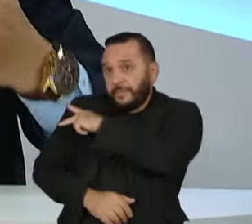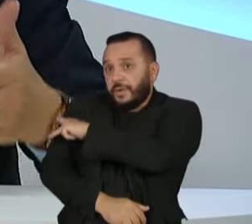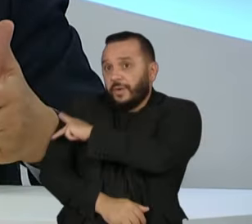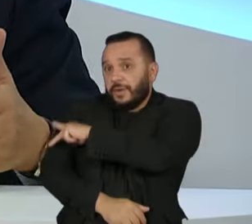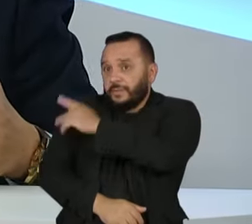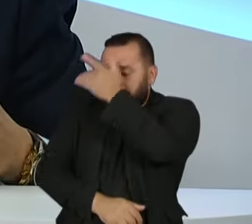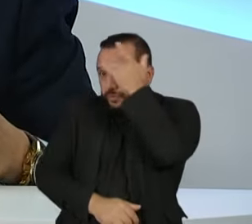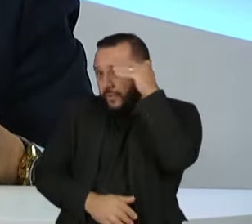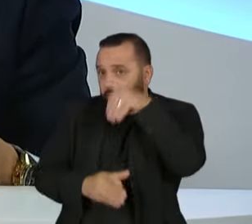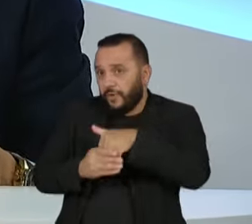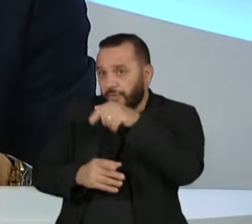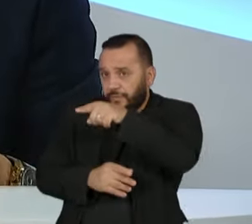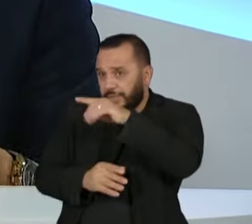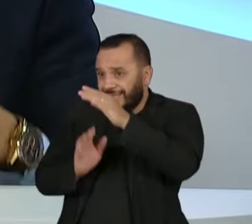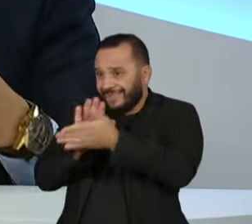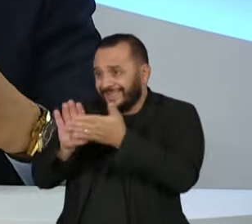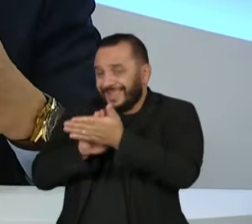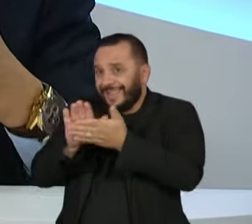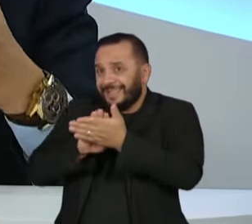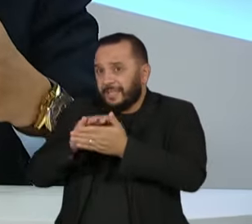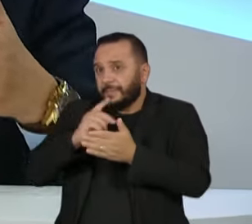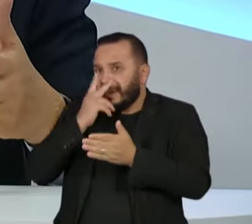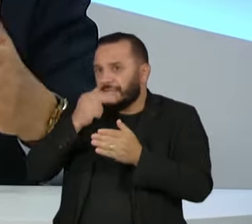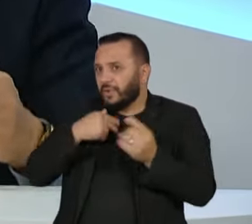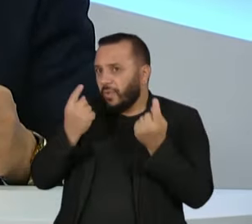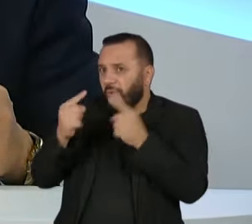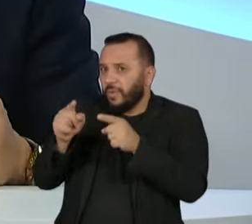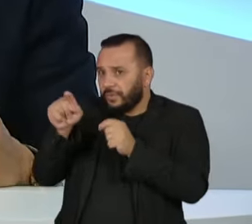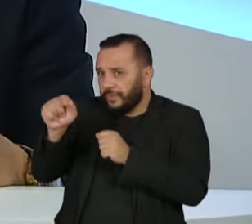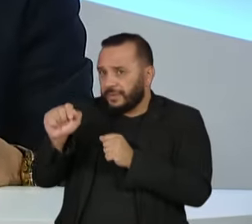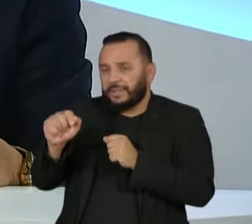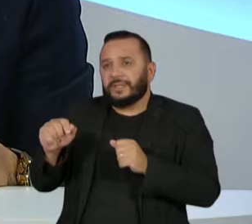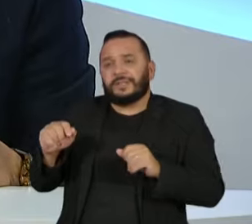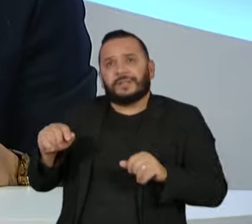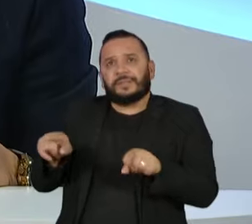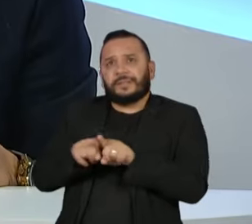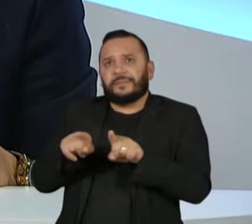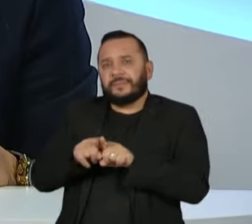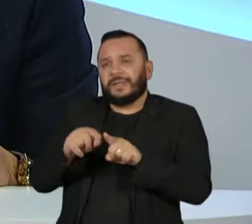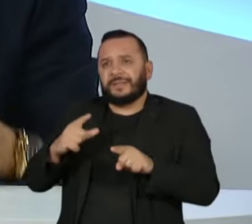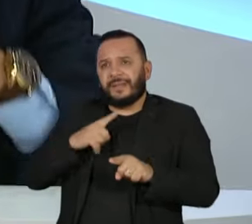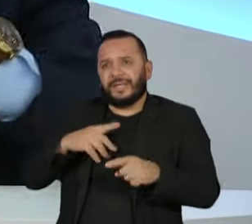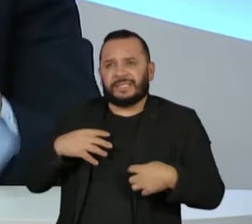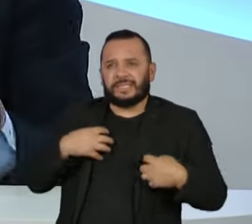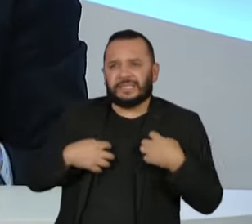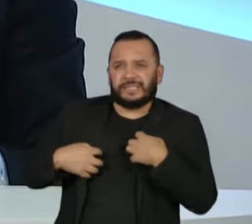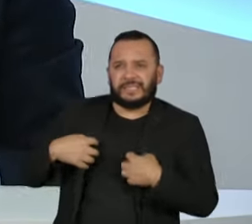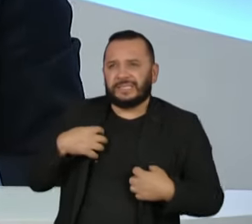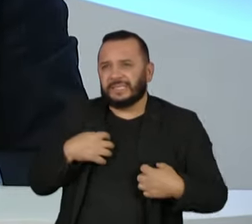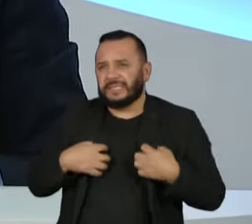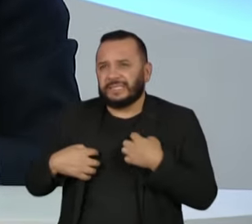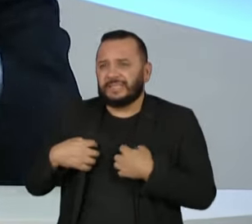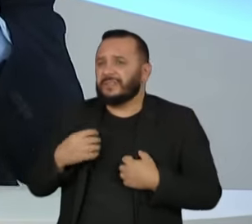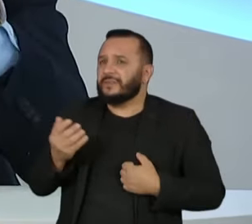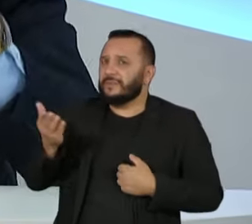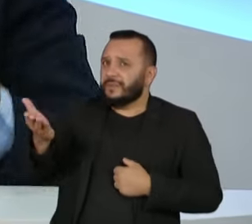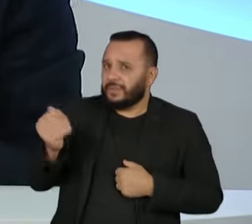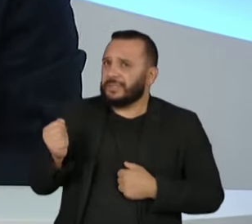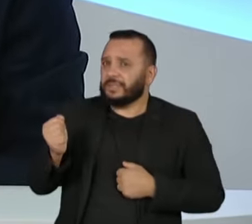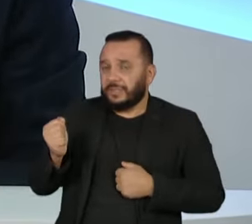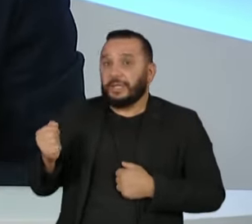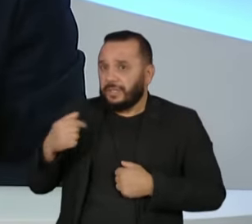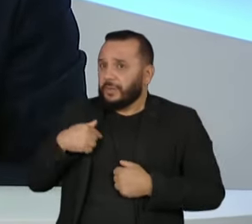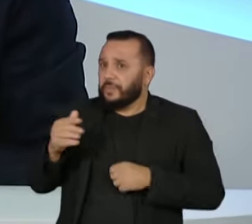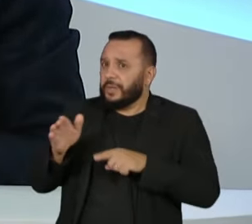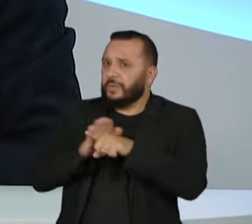que são até contrários politicamente ao senhor, tem uma certa frustração em não tê-lo visto até aqui ocupar esse cargo. Aí a pergunta que eu quero fazer em nome dos